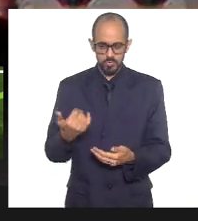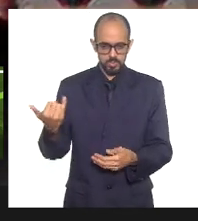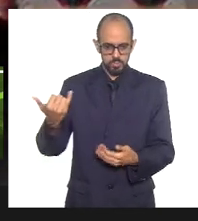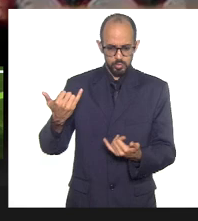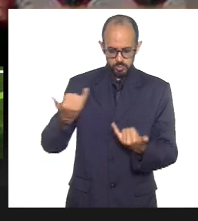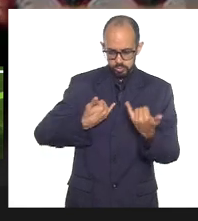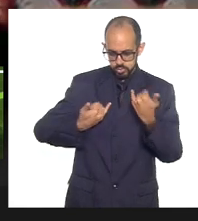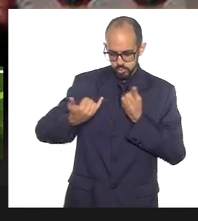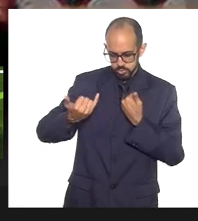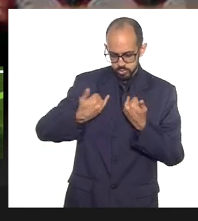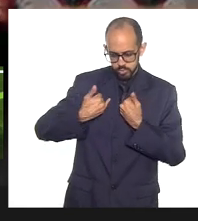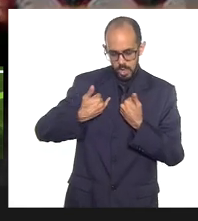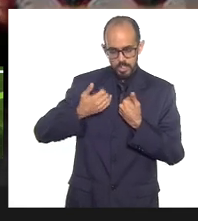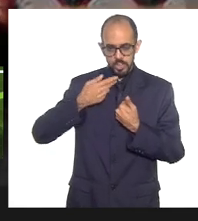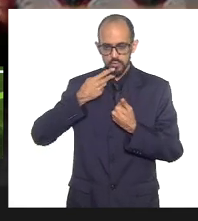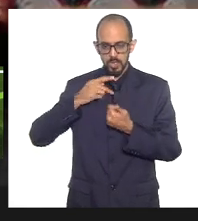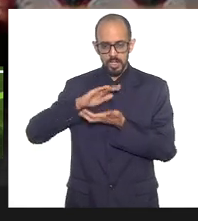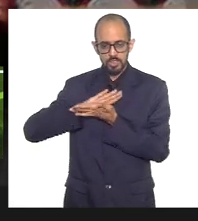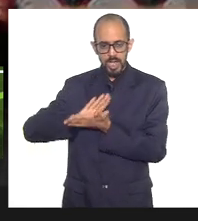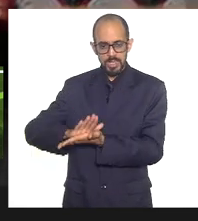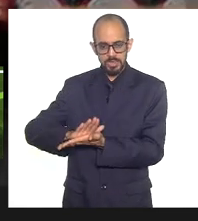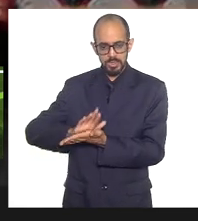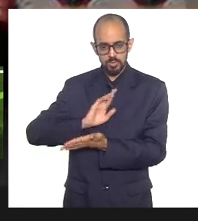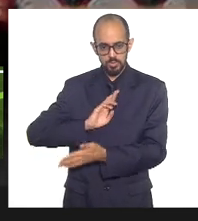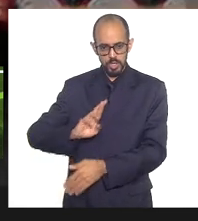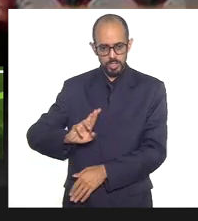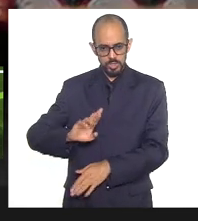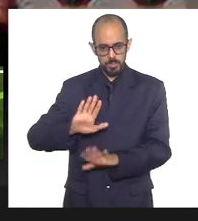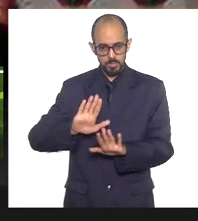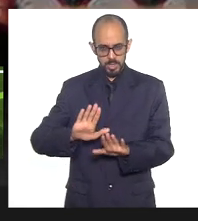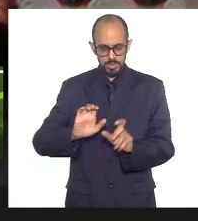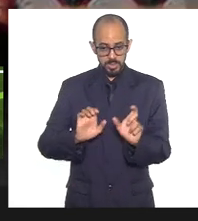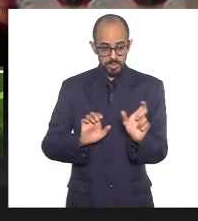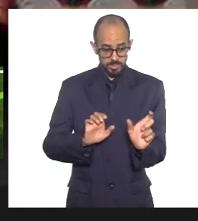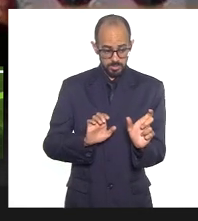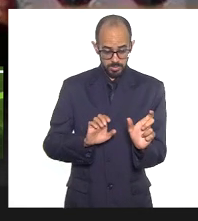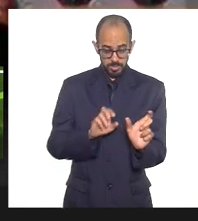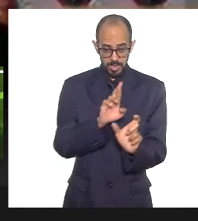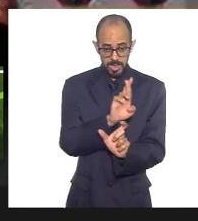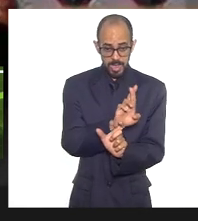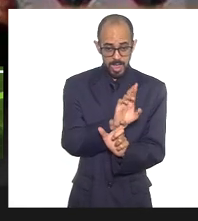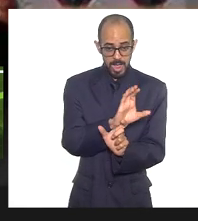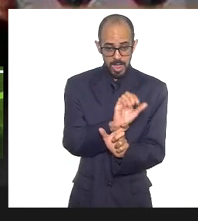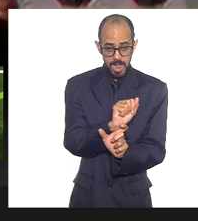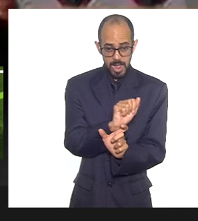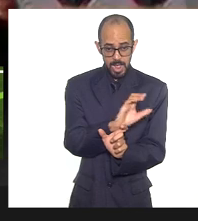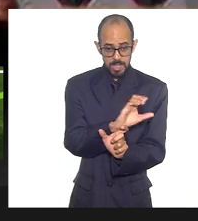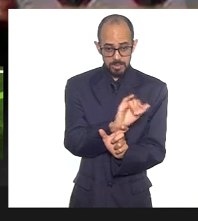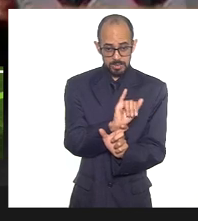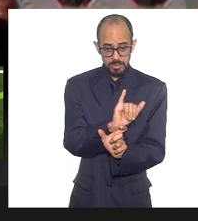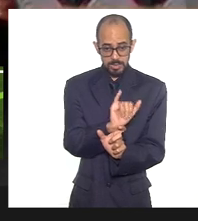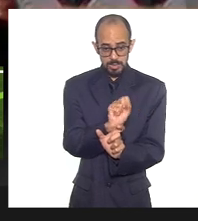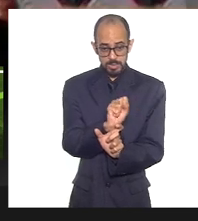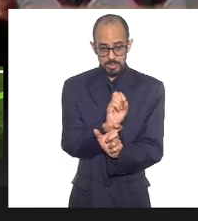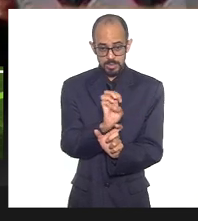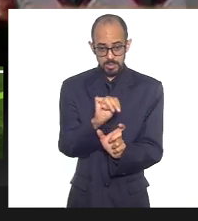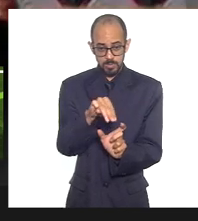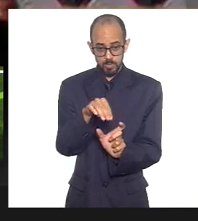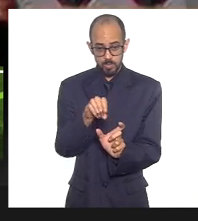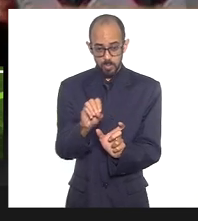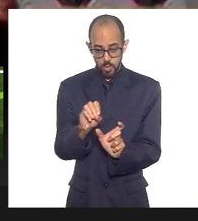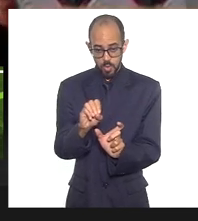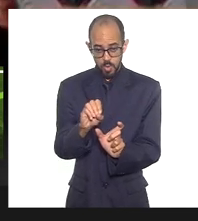racismo religioso, mas a gente sabe quanto esse tema racismo está em disputa e a